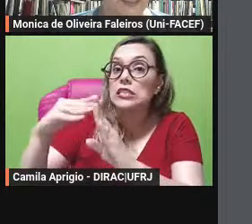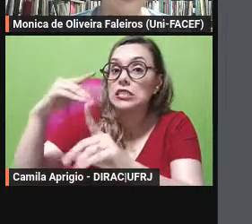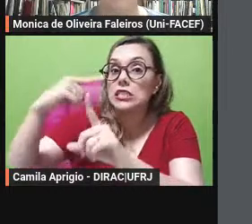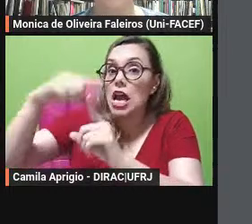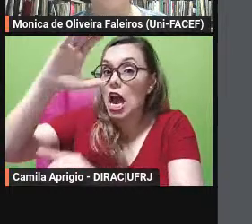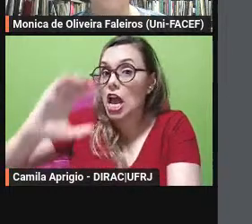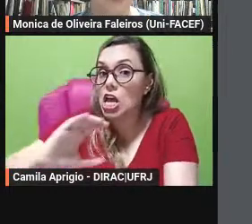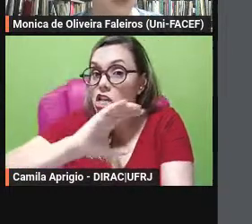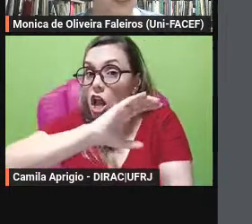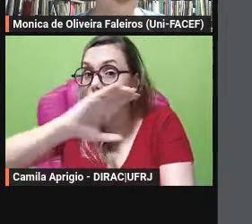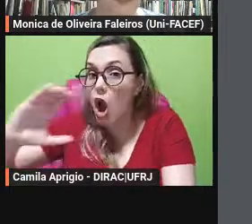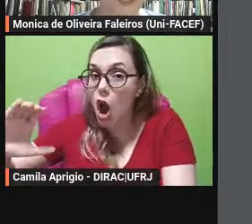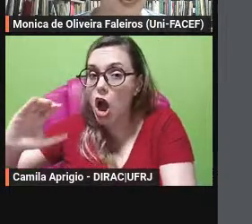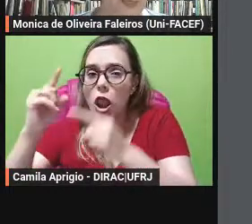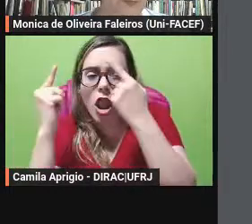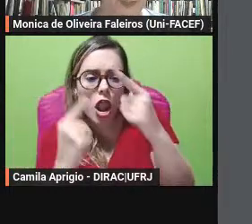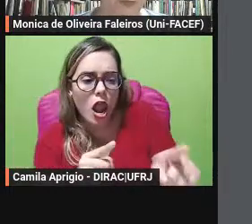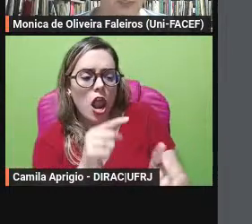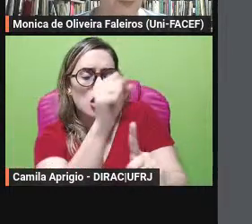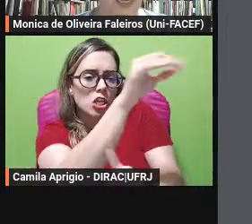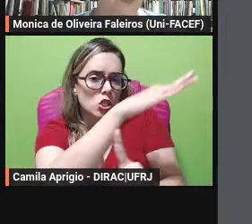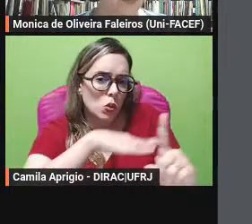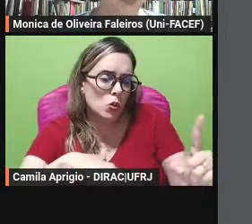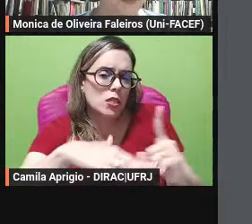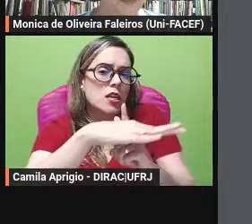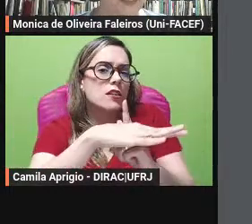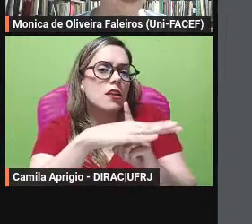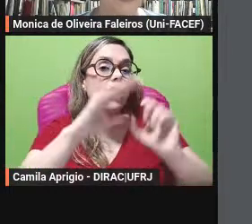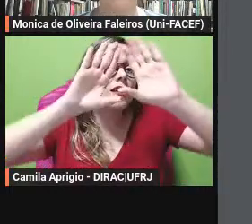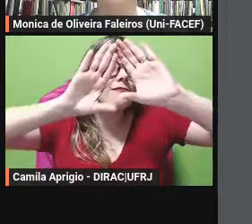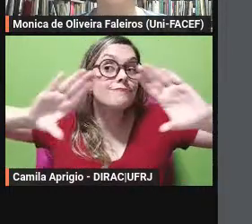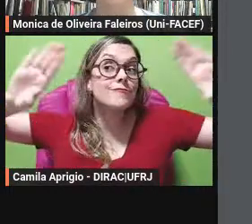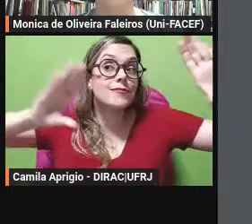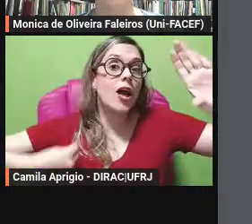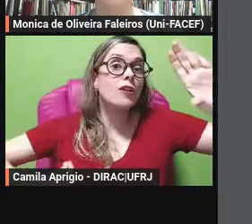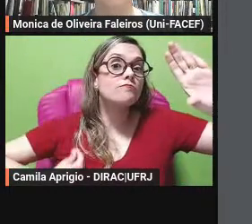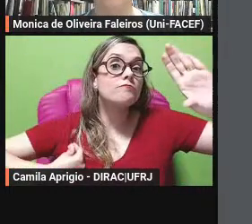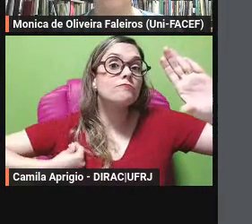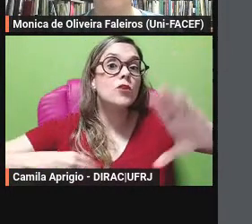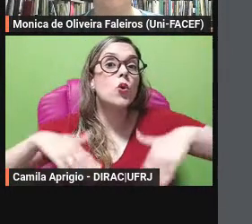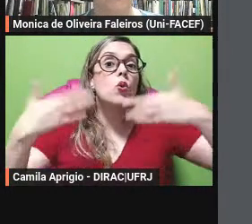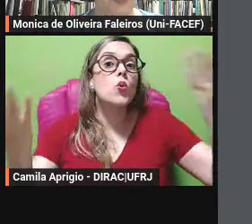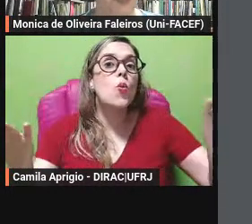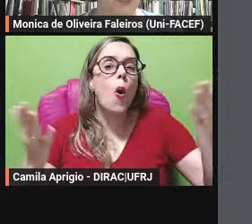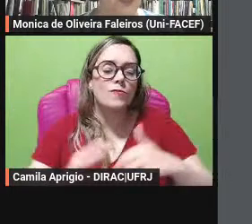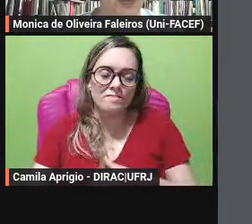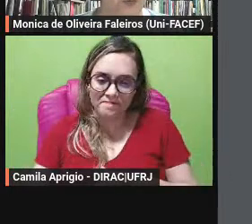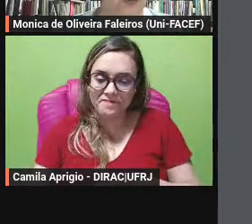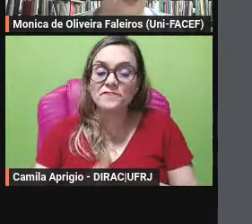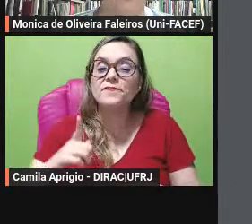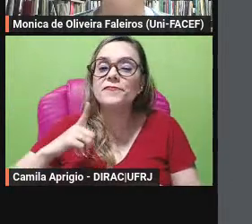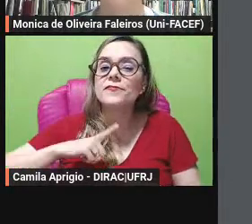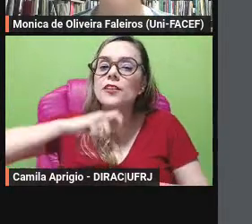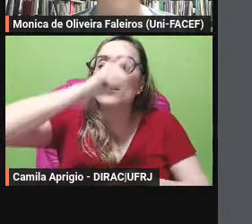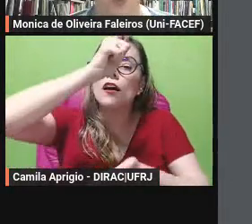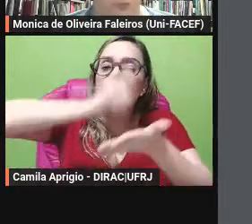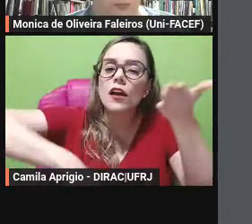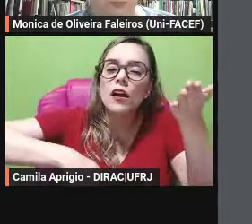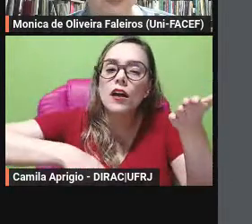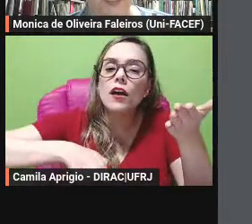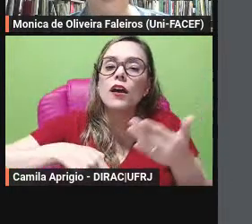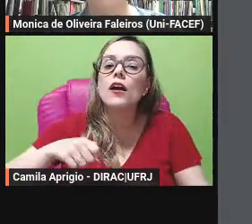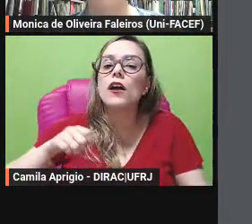inicialmente Milor integrava e colaborava com a escrita assinando com o pseudônimo Emanuel Van